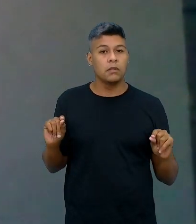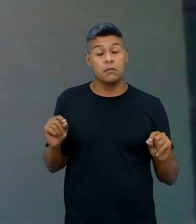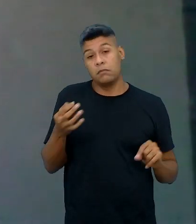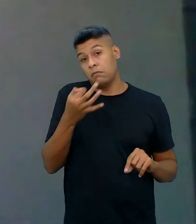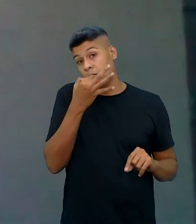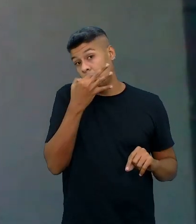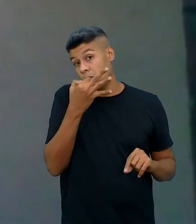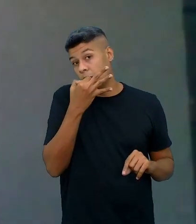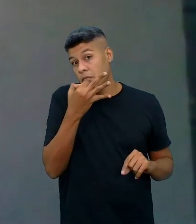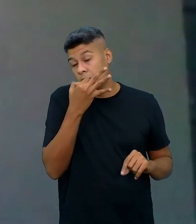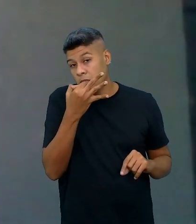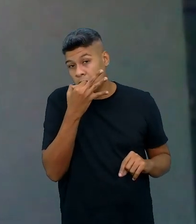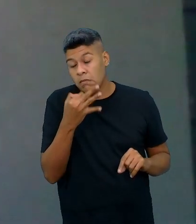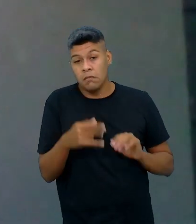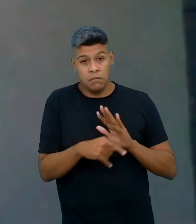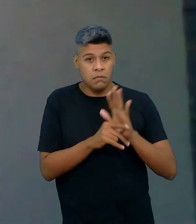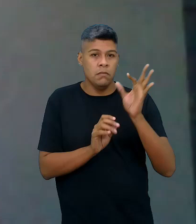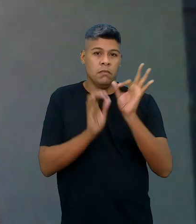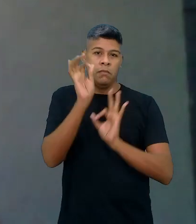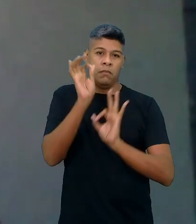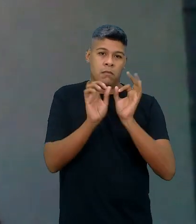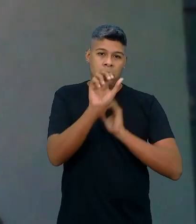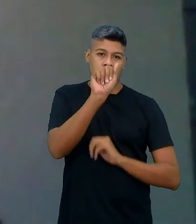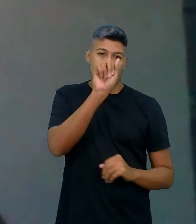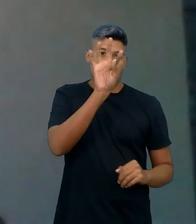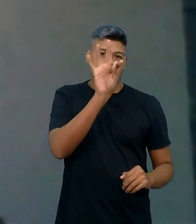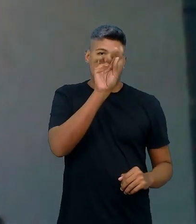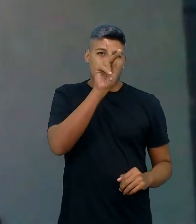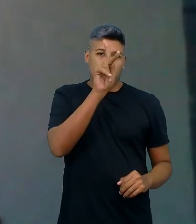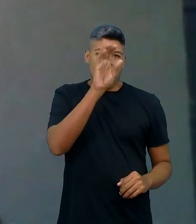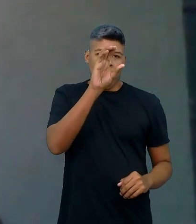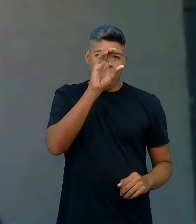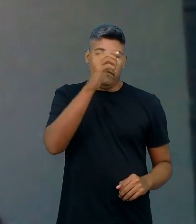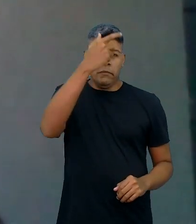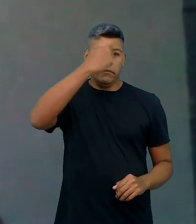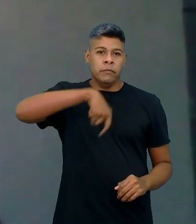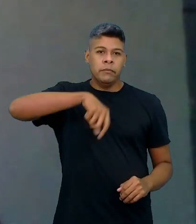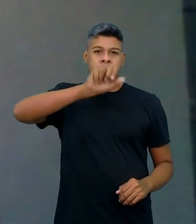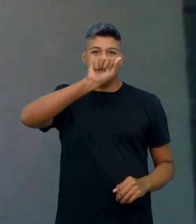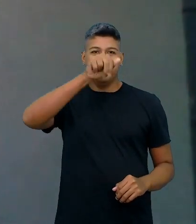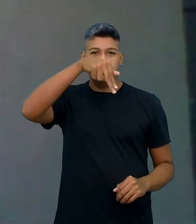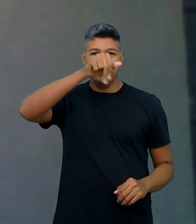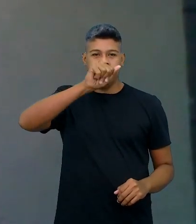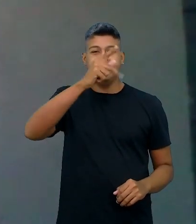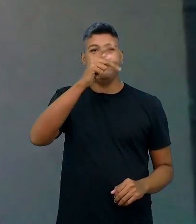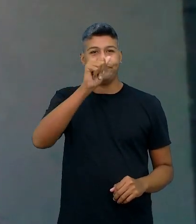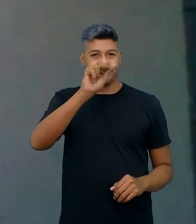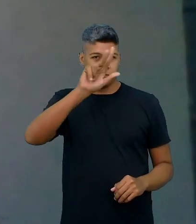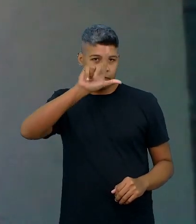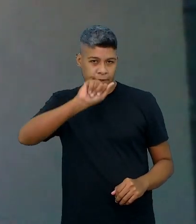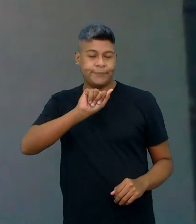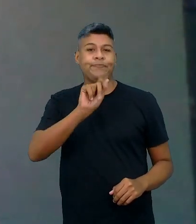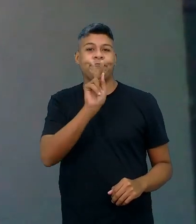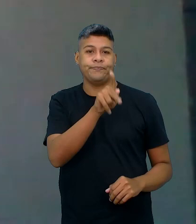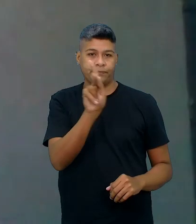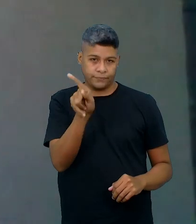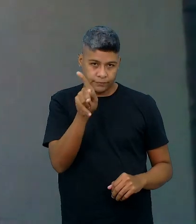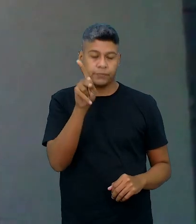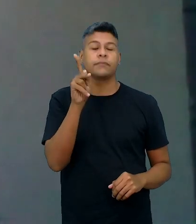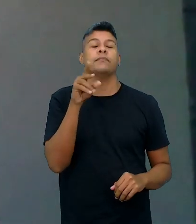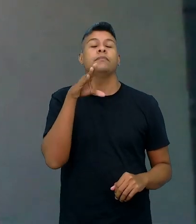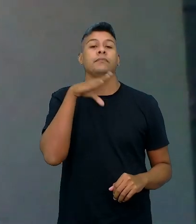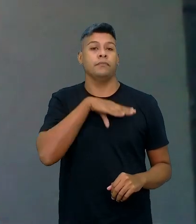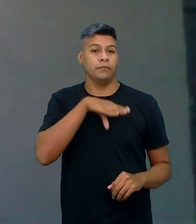sugestão para planejamento na TPC. Eu sou Ana Paula, eu sou professora de língua portuguesa e